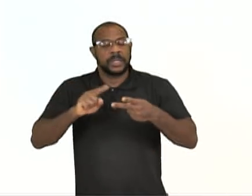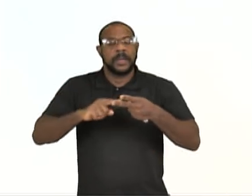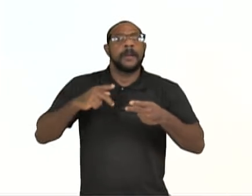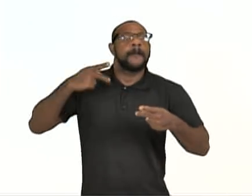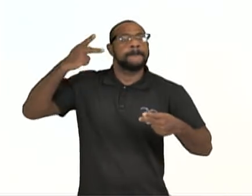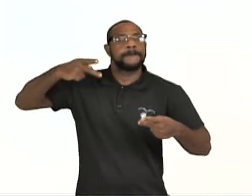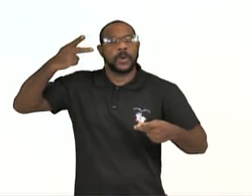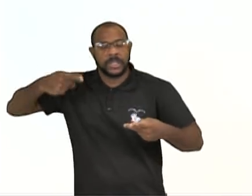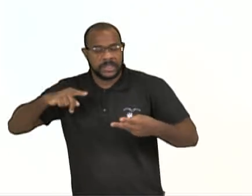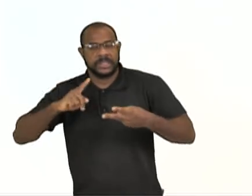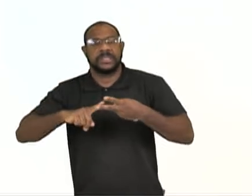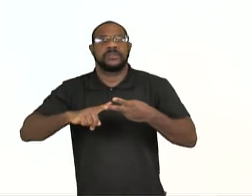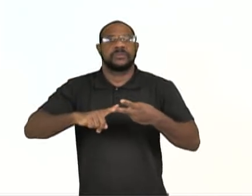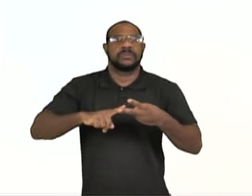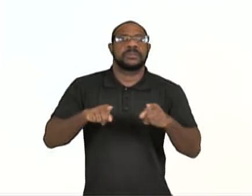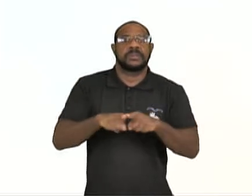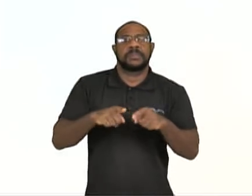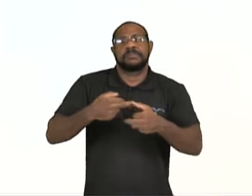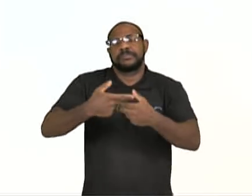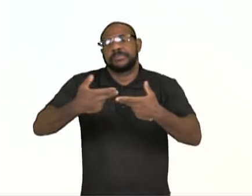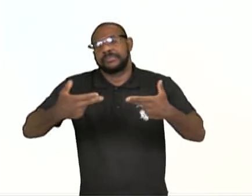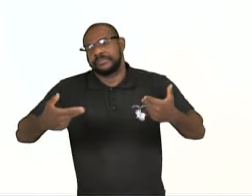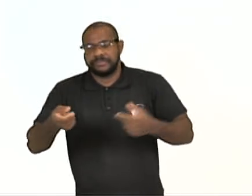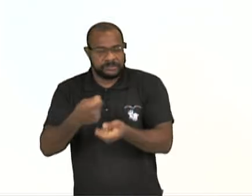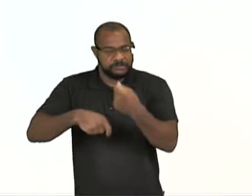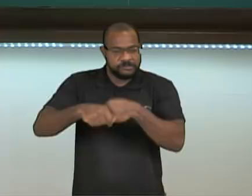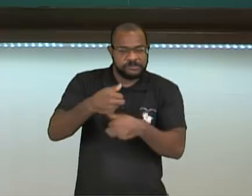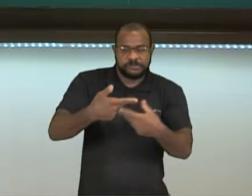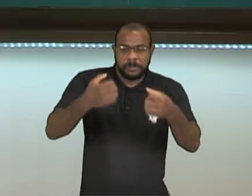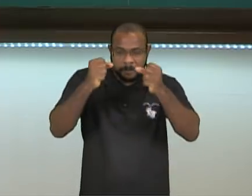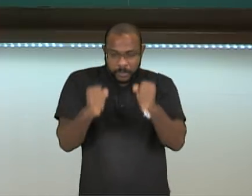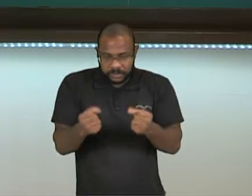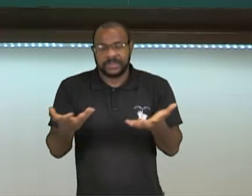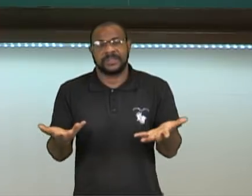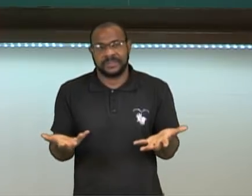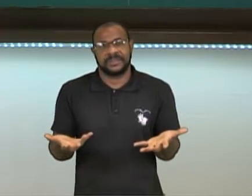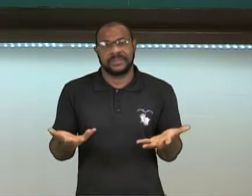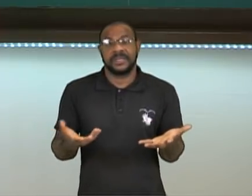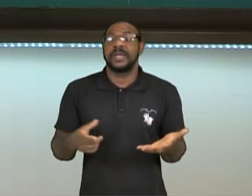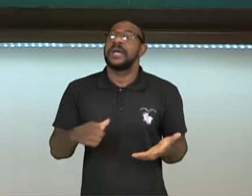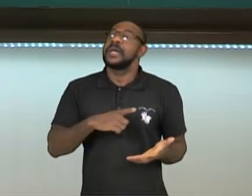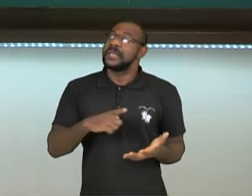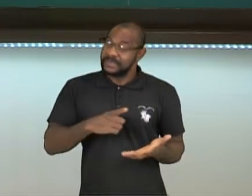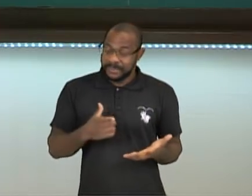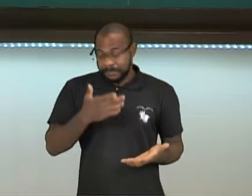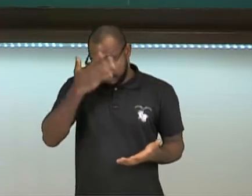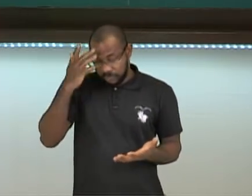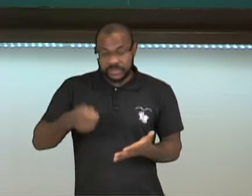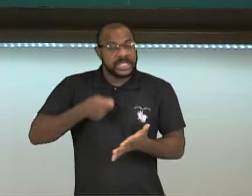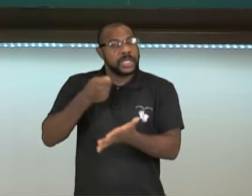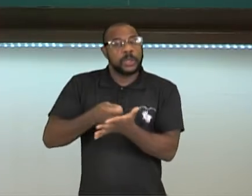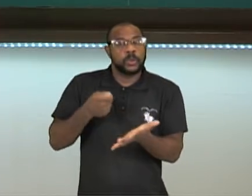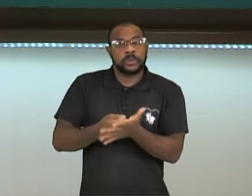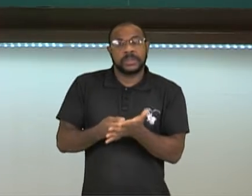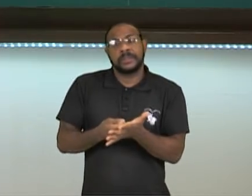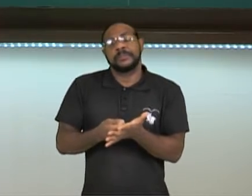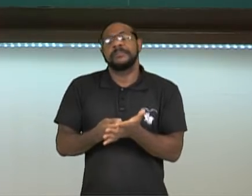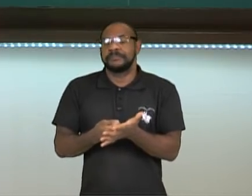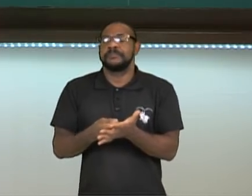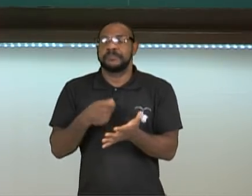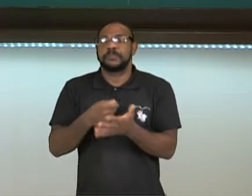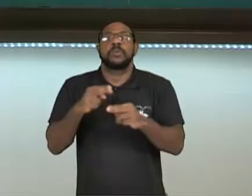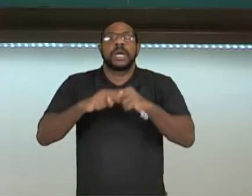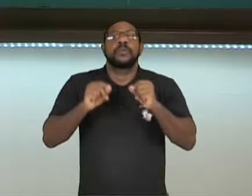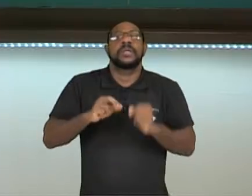ou até mesmo ideológicos. Então, existem as pessoas que lutam pela religião. Existem os que